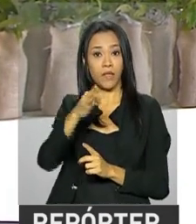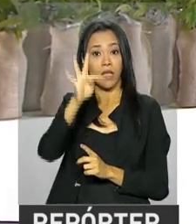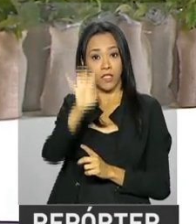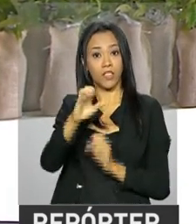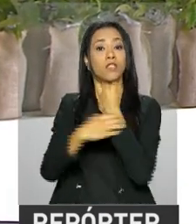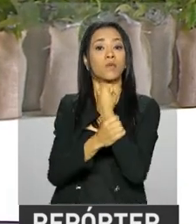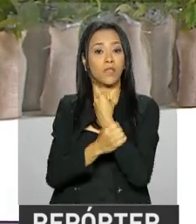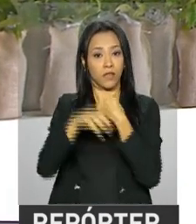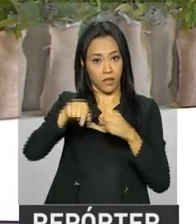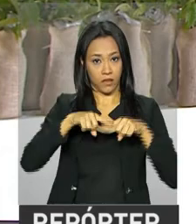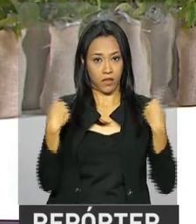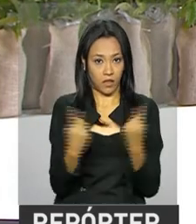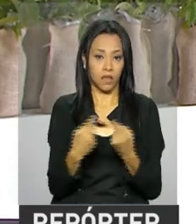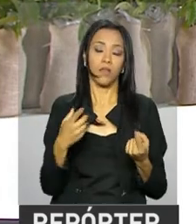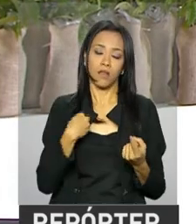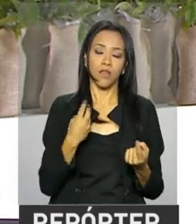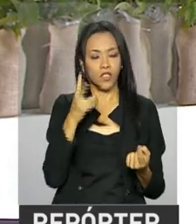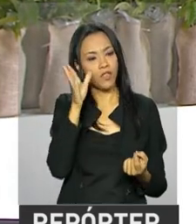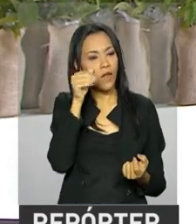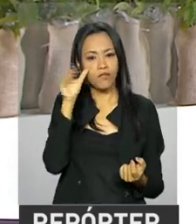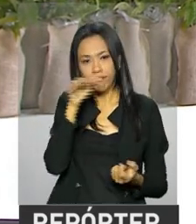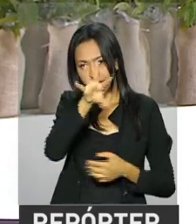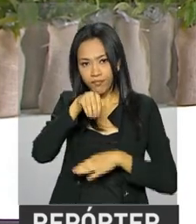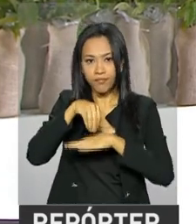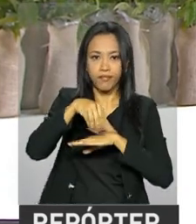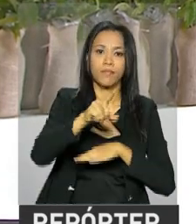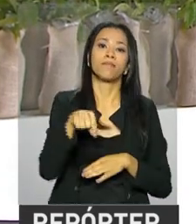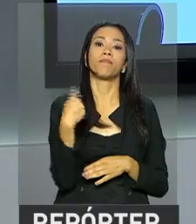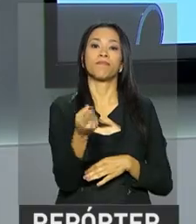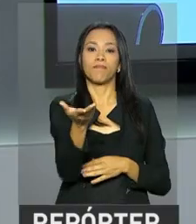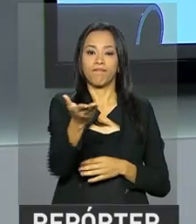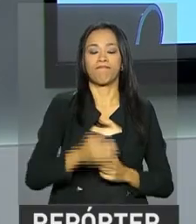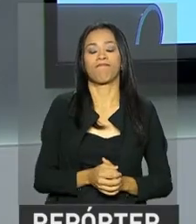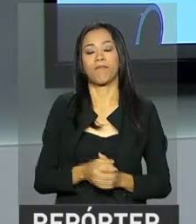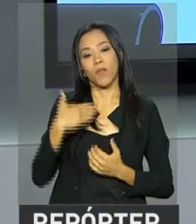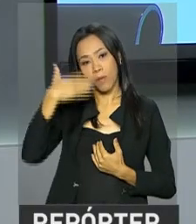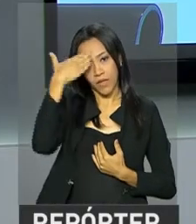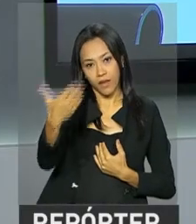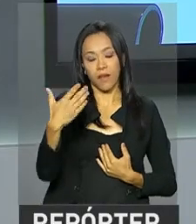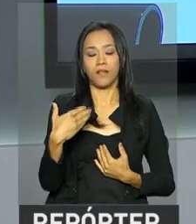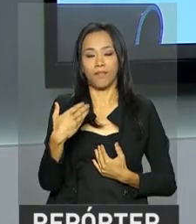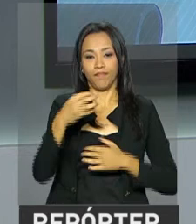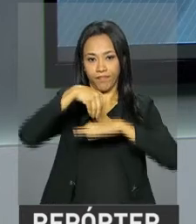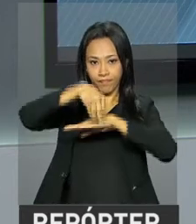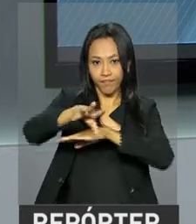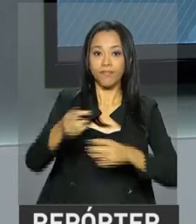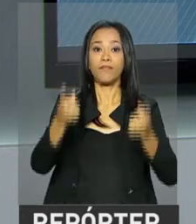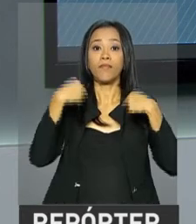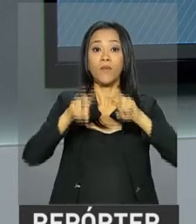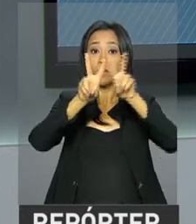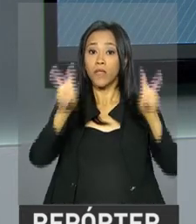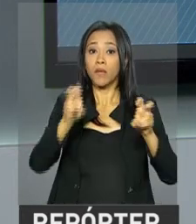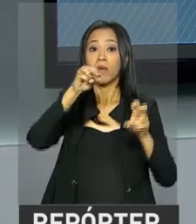também aqui no Palácio do Planalto. A gente segue acompanhando tudo por aqui. Leandro, com você. Ok, João Pedro. Obrigado pelas suas informações. Falar de